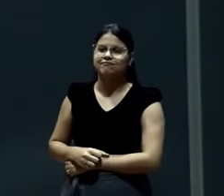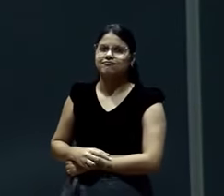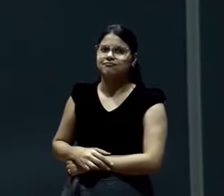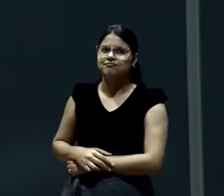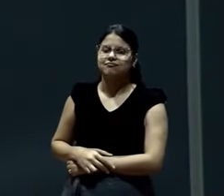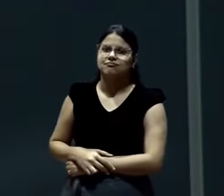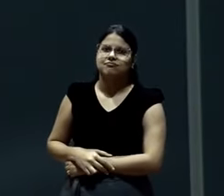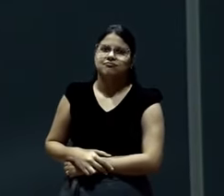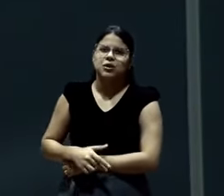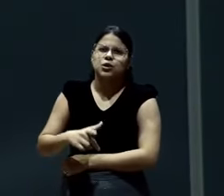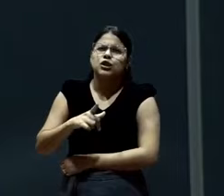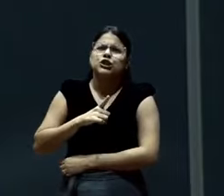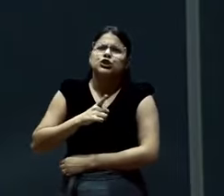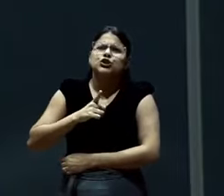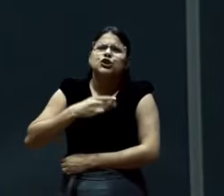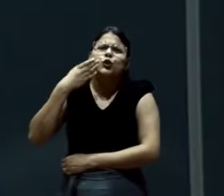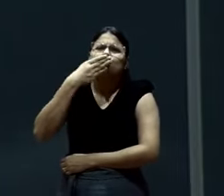Tinha até sobremesa.